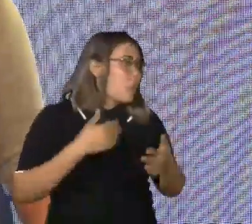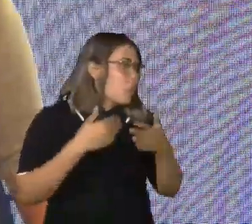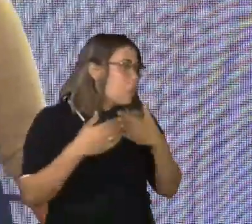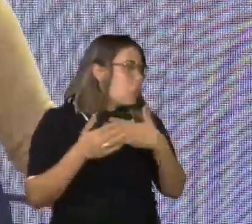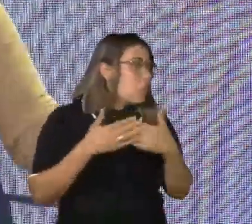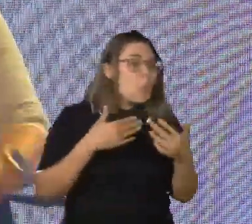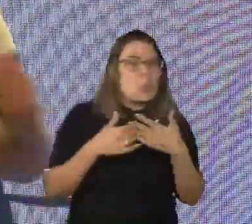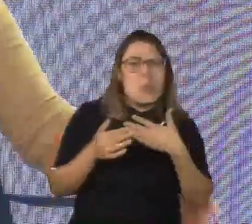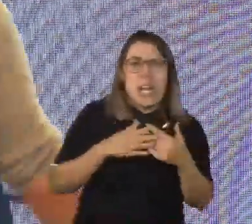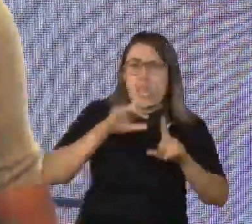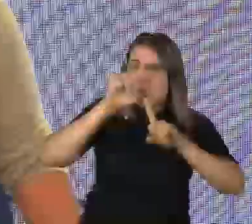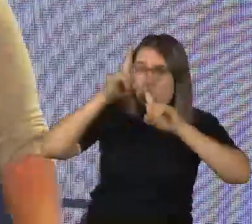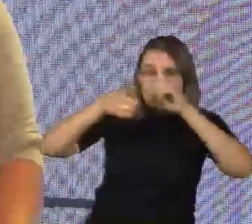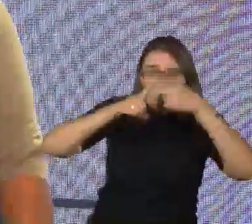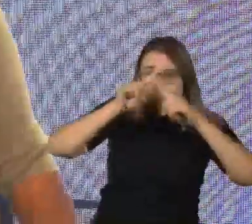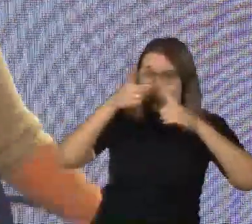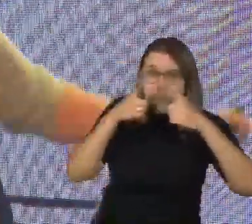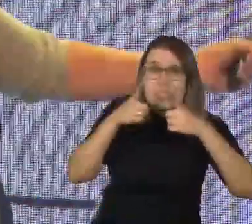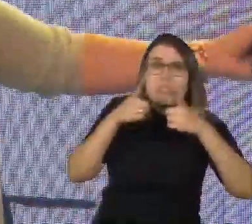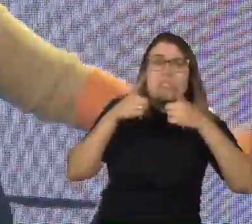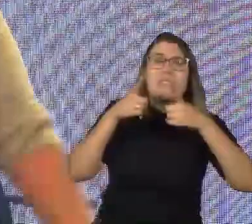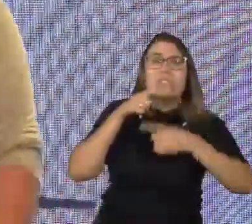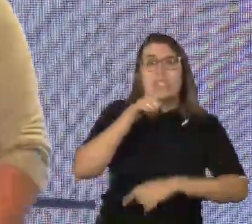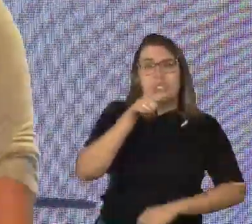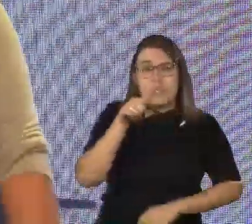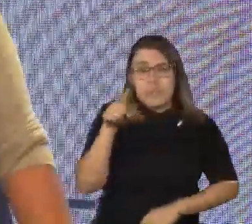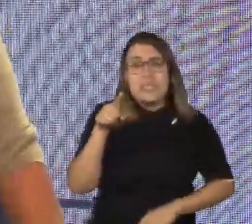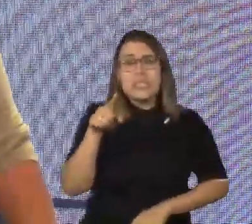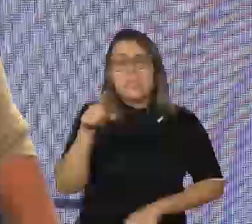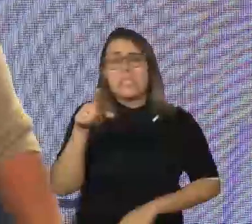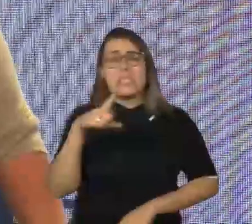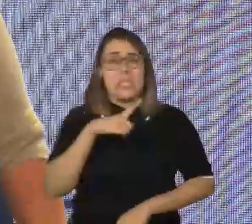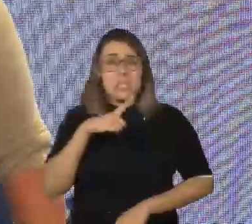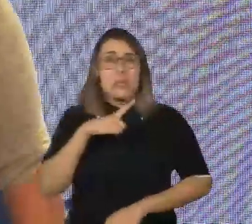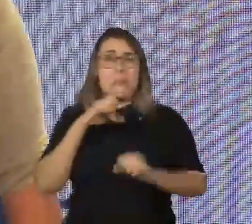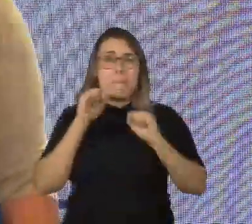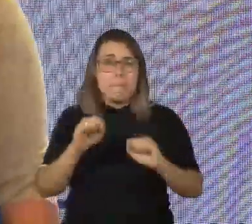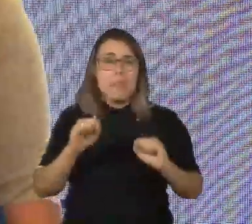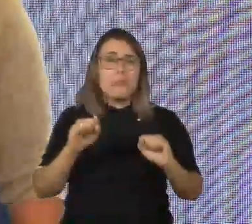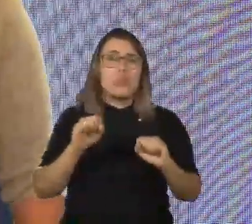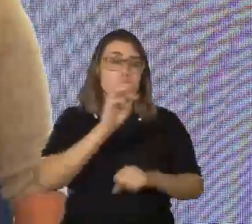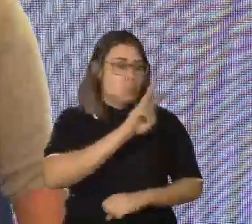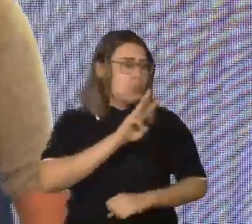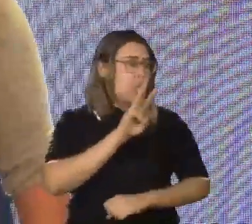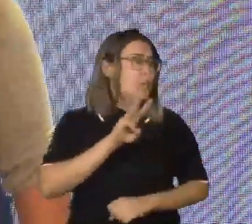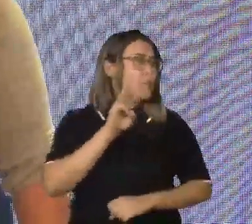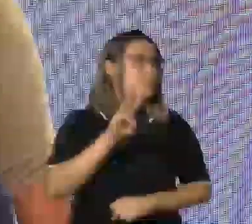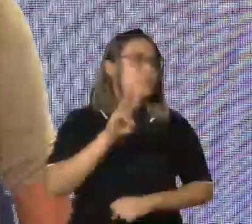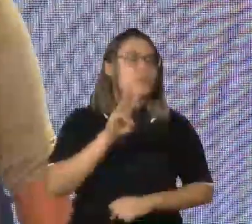dúvida que vocês tenham com relação a todas essas etapas, vocês podem encontrar no site da